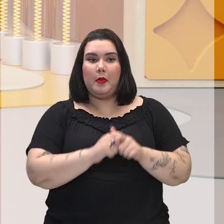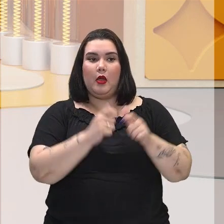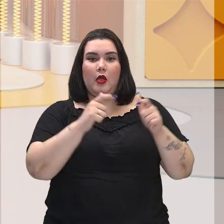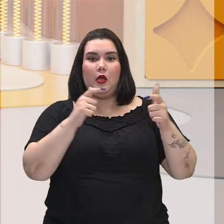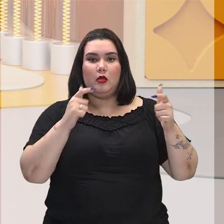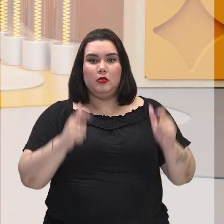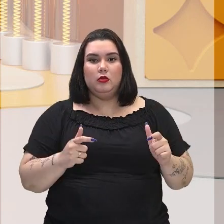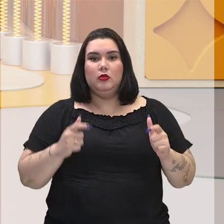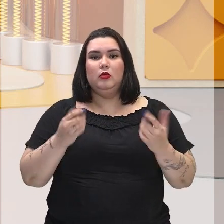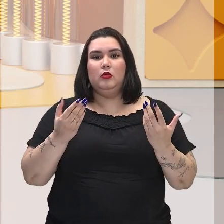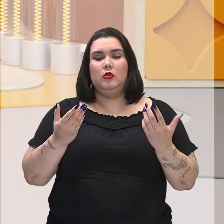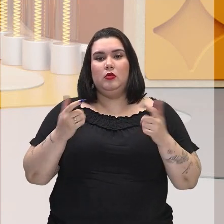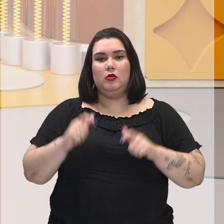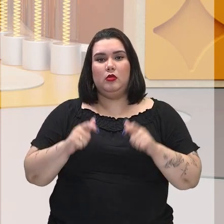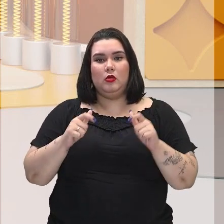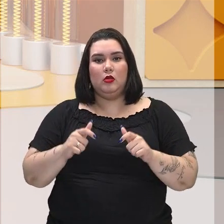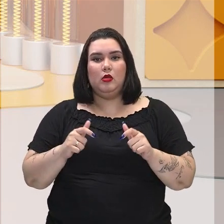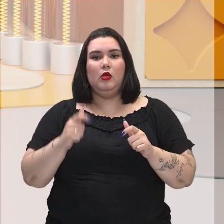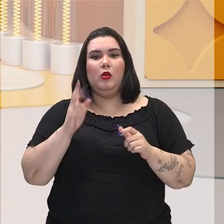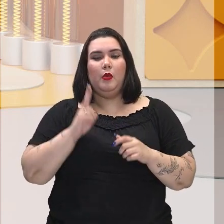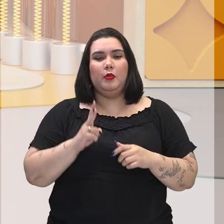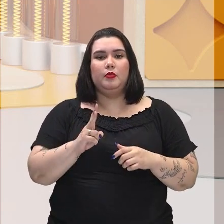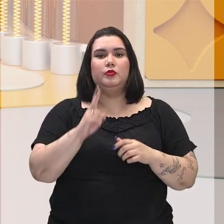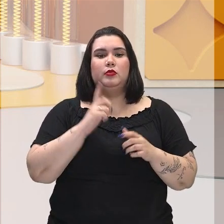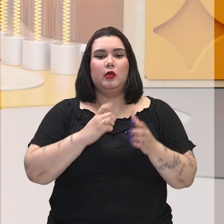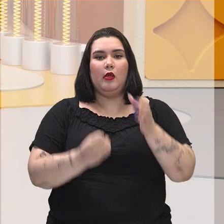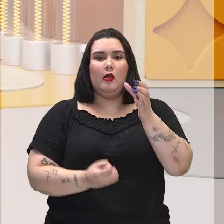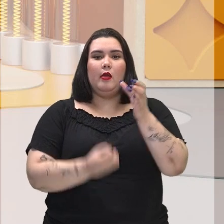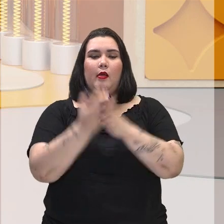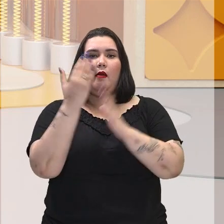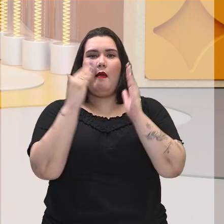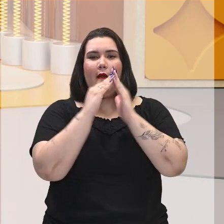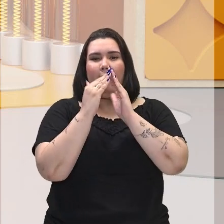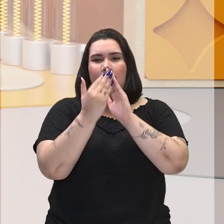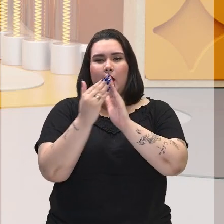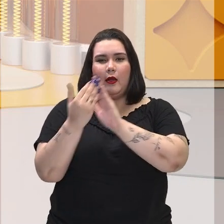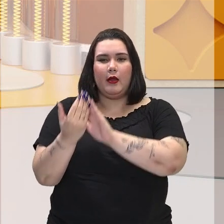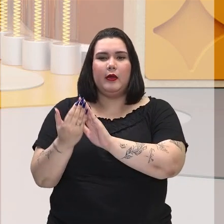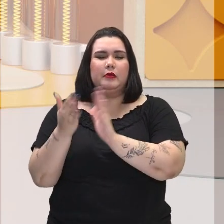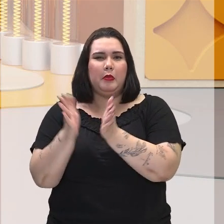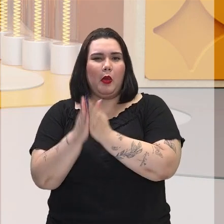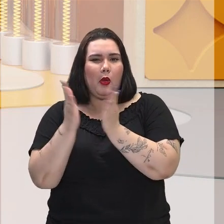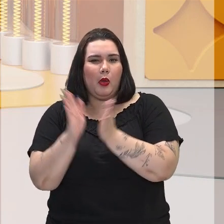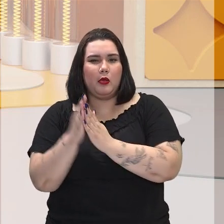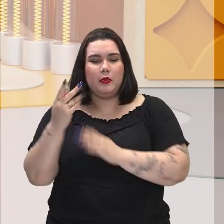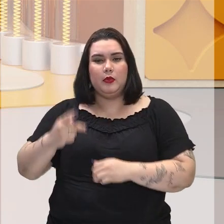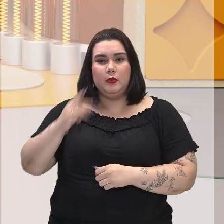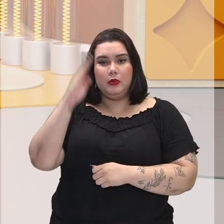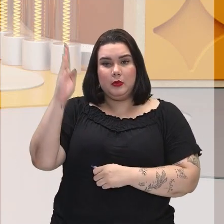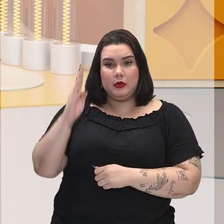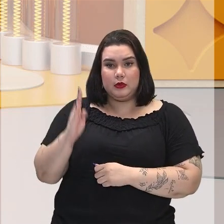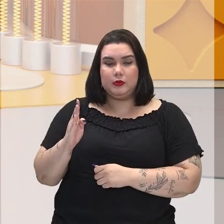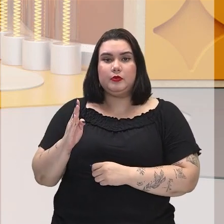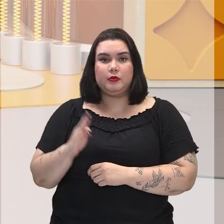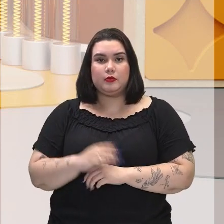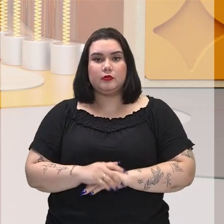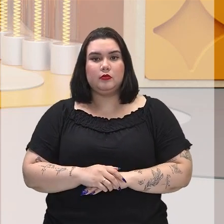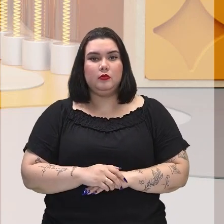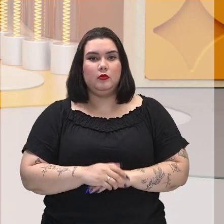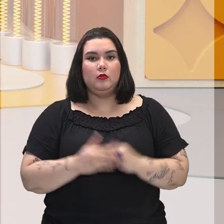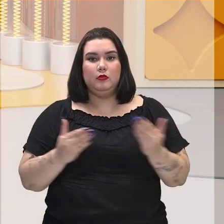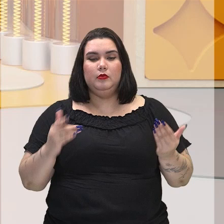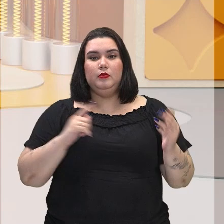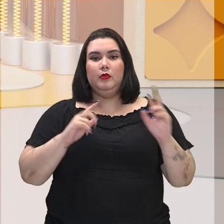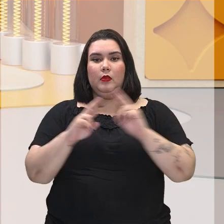estabelecer em costas de morro, dando origem a algumas das favelas que existem no Brasil hoje. Tá bom? Então, está relacionada essa questão